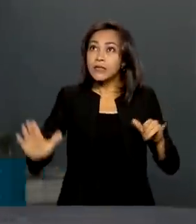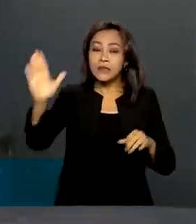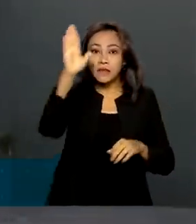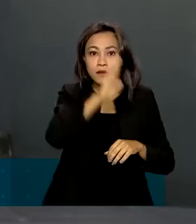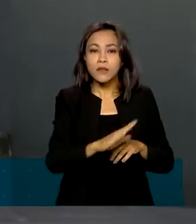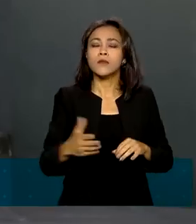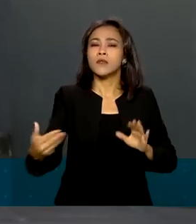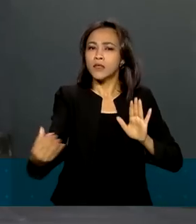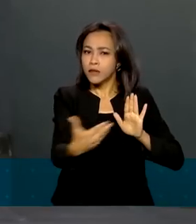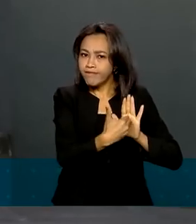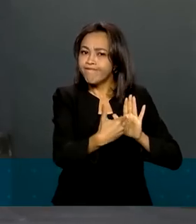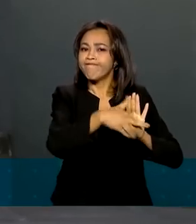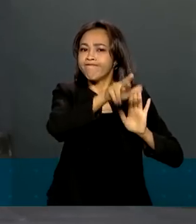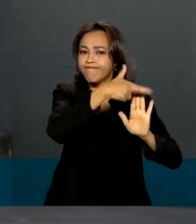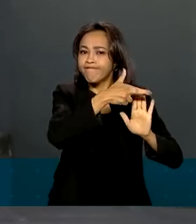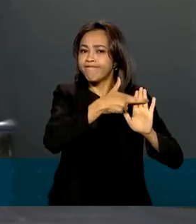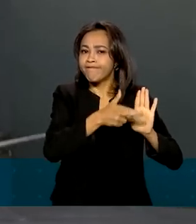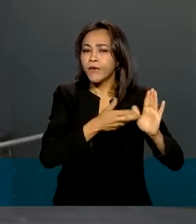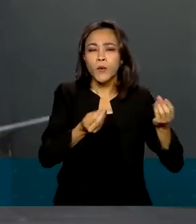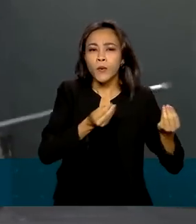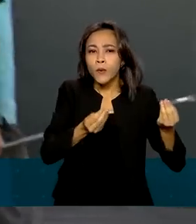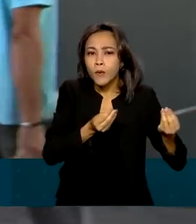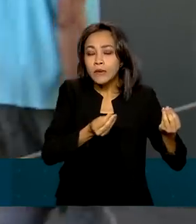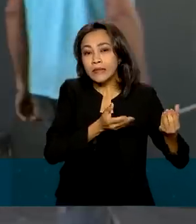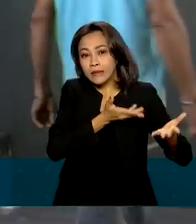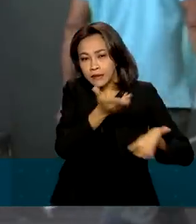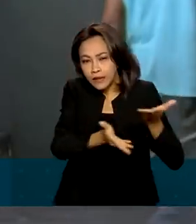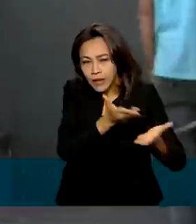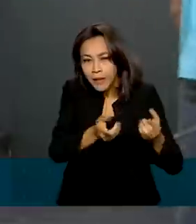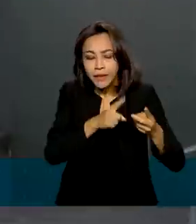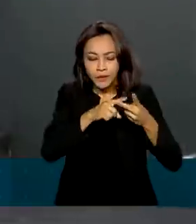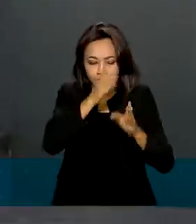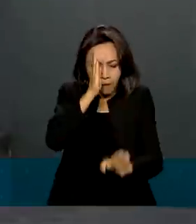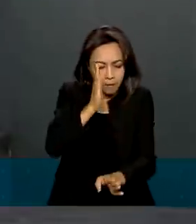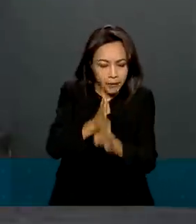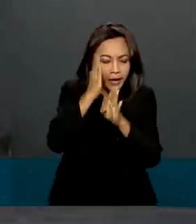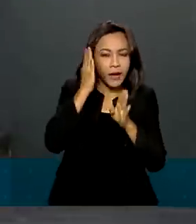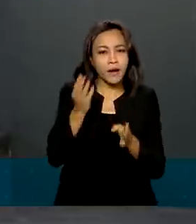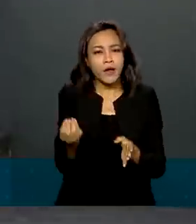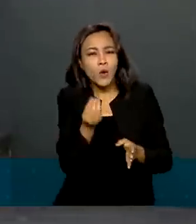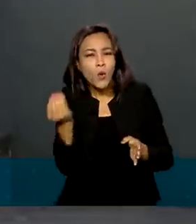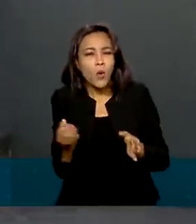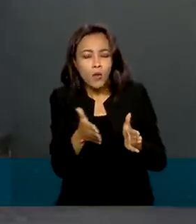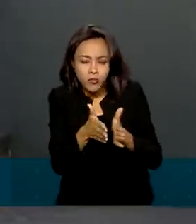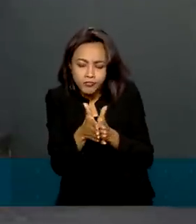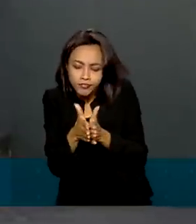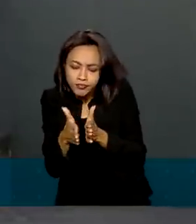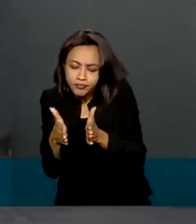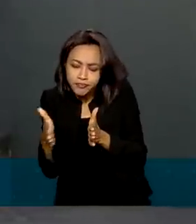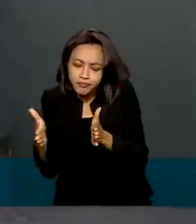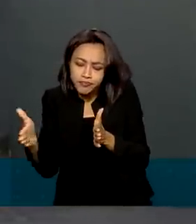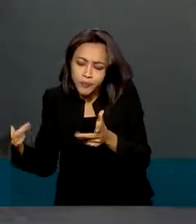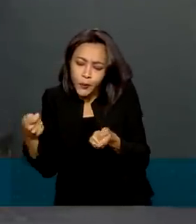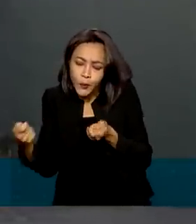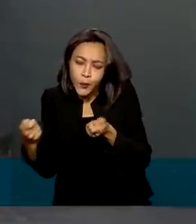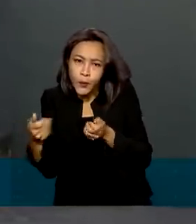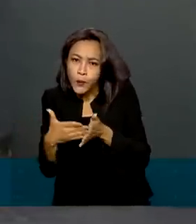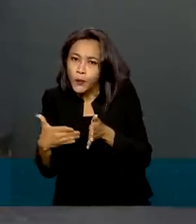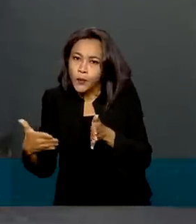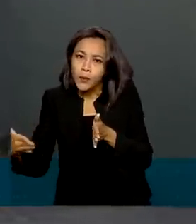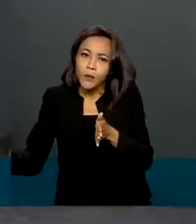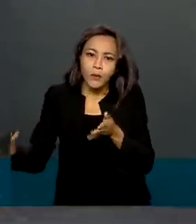estabelece critérios de tratamento, diagnóstico e mecanismos de regulação do TDAH.